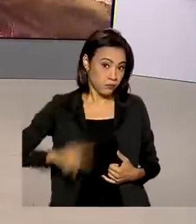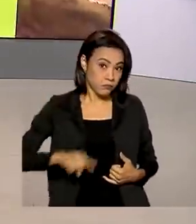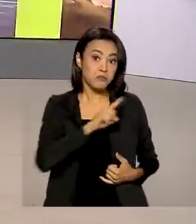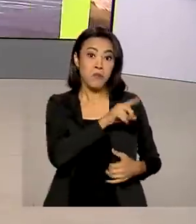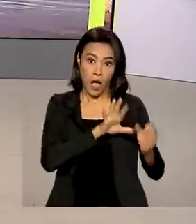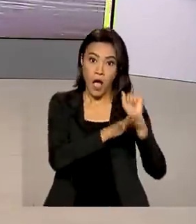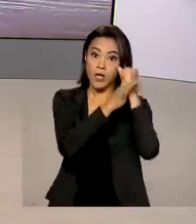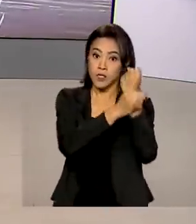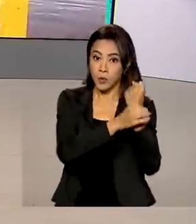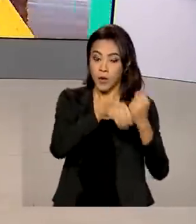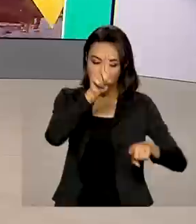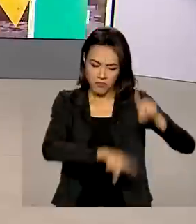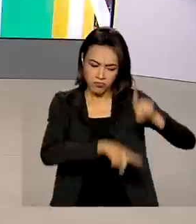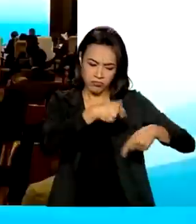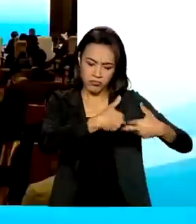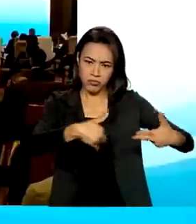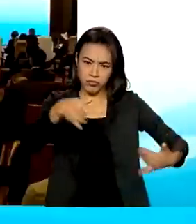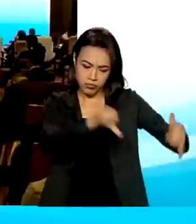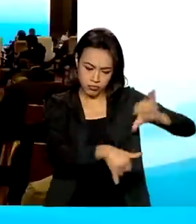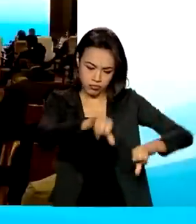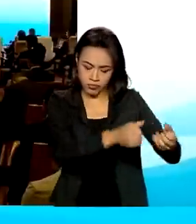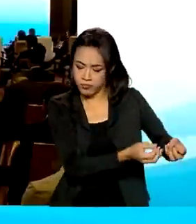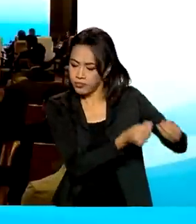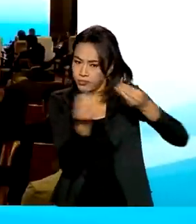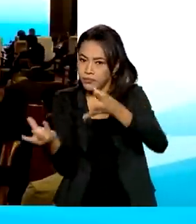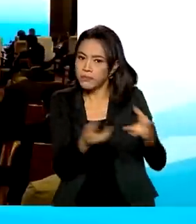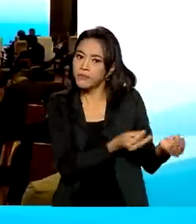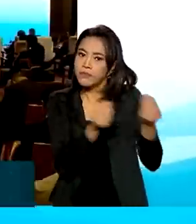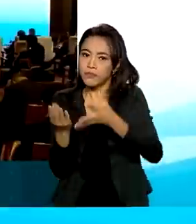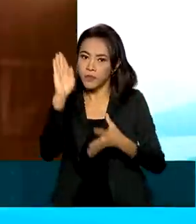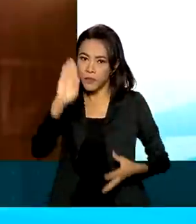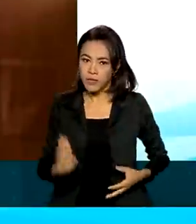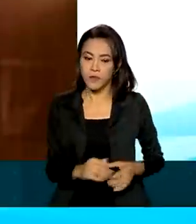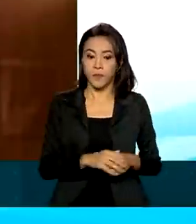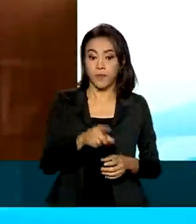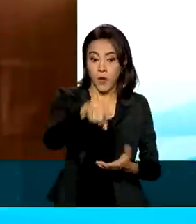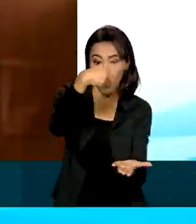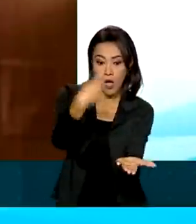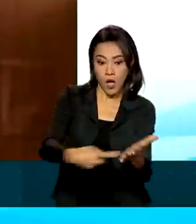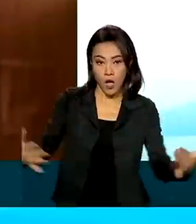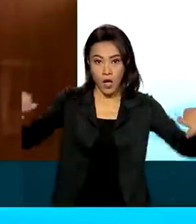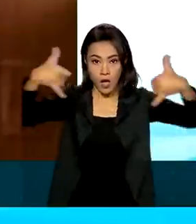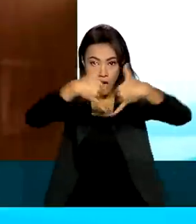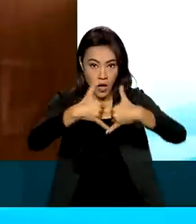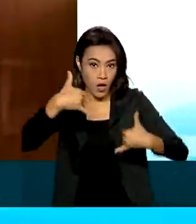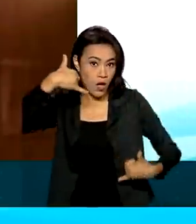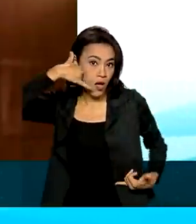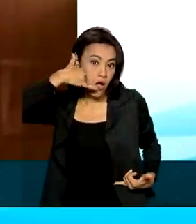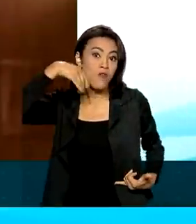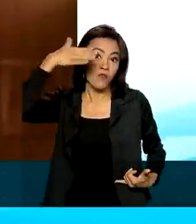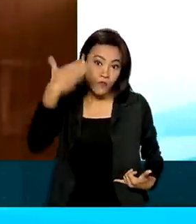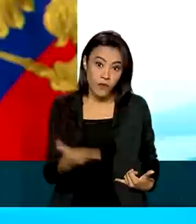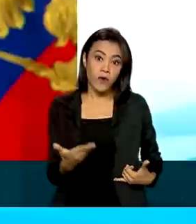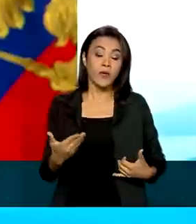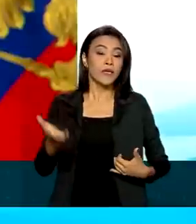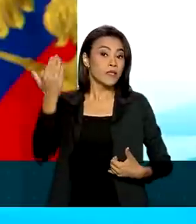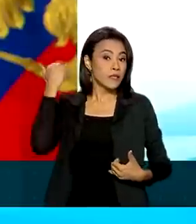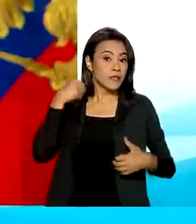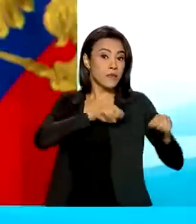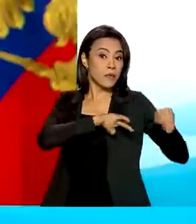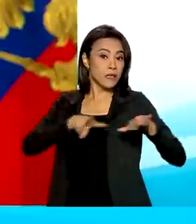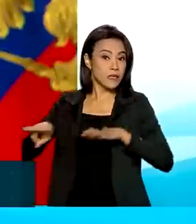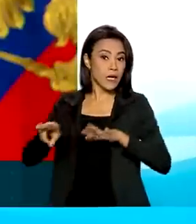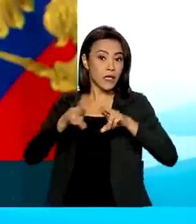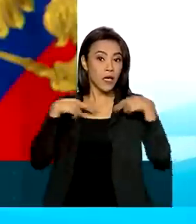fertilizantes para o Brasil. O telefonema foi combinado durante a cúpula virtual do BRICS que ocorreu na semana